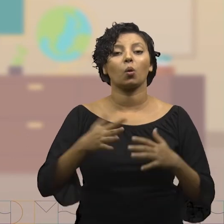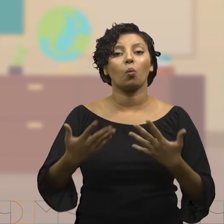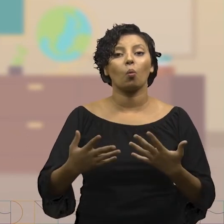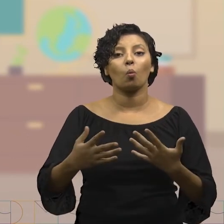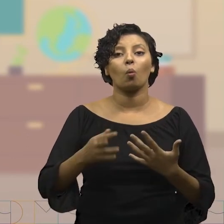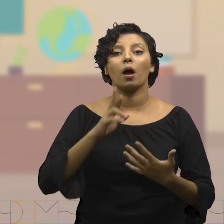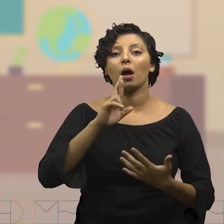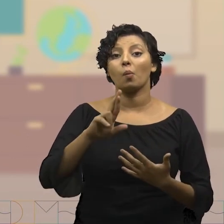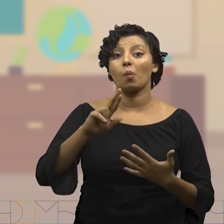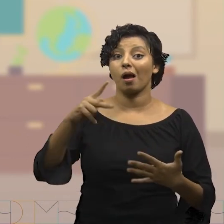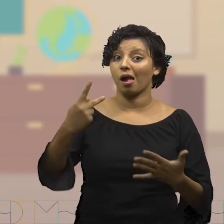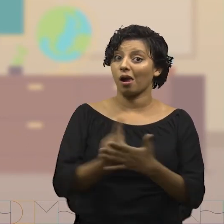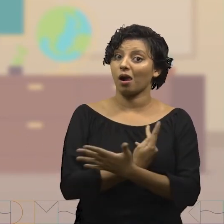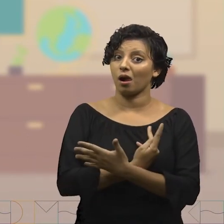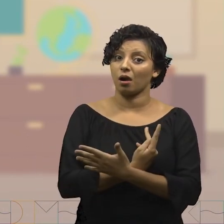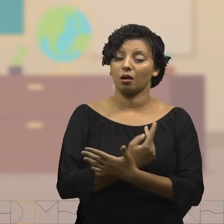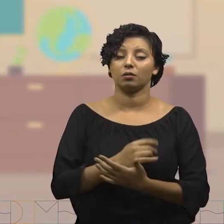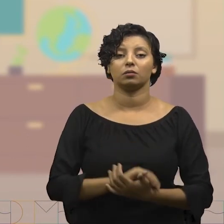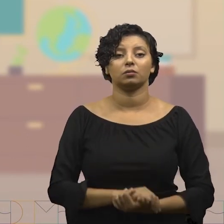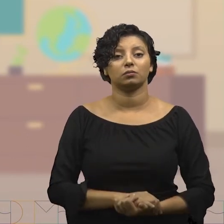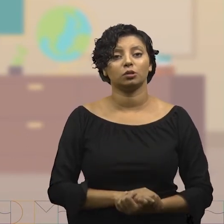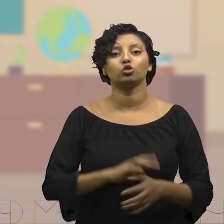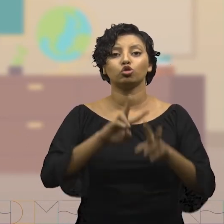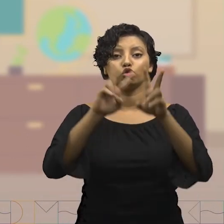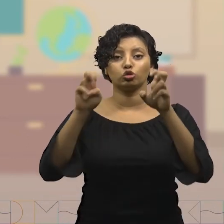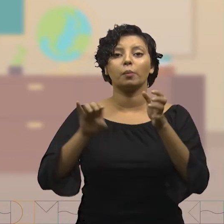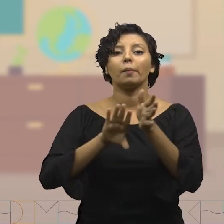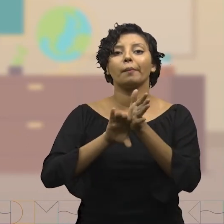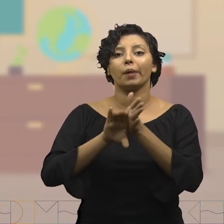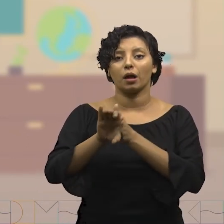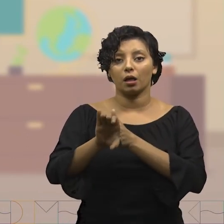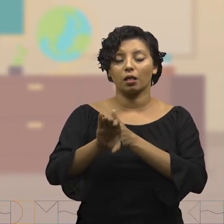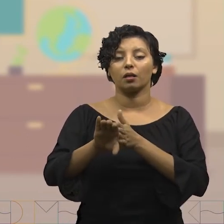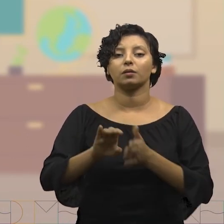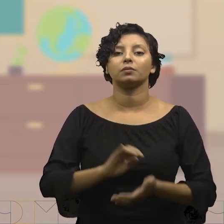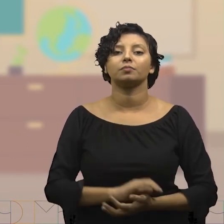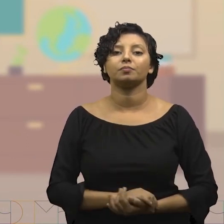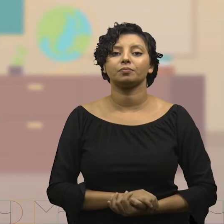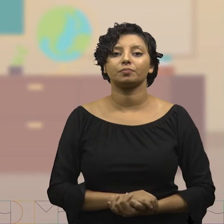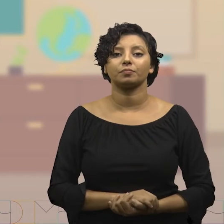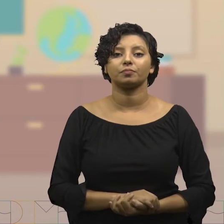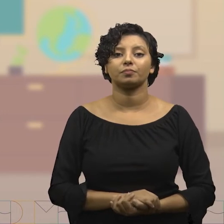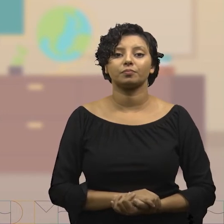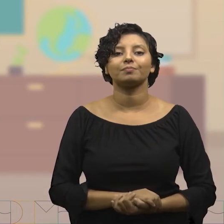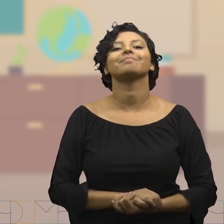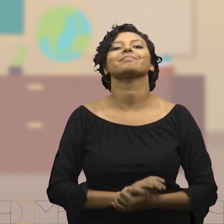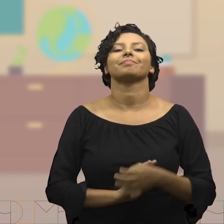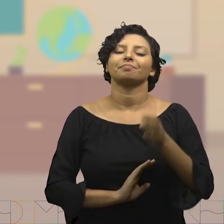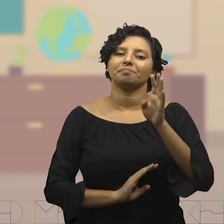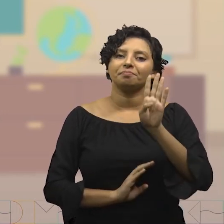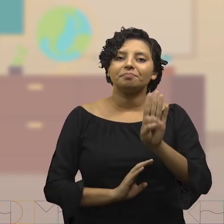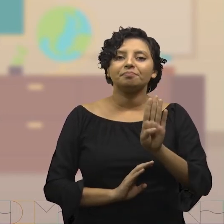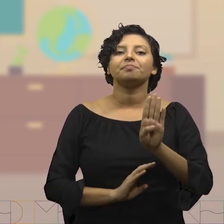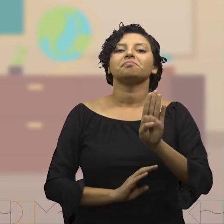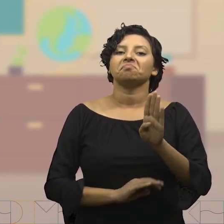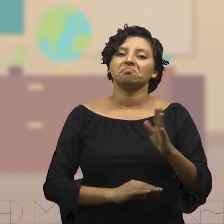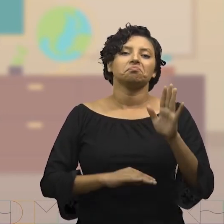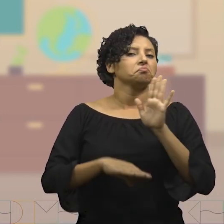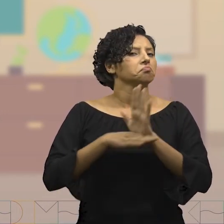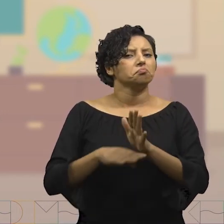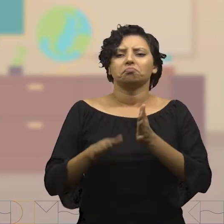é a alternativa incorreta sobre o uso de bactérias? É a letra B.